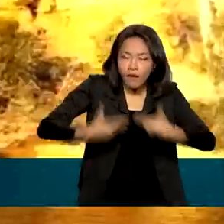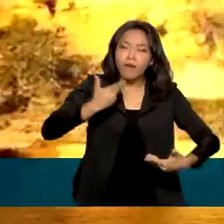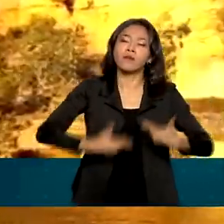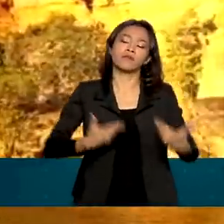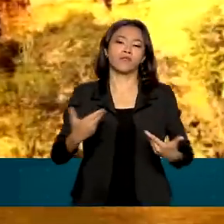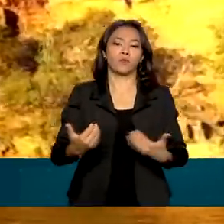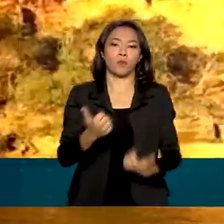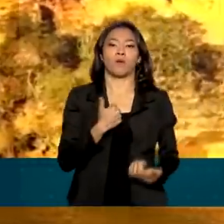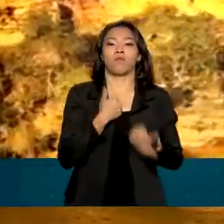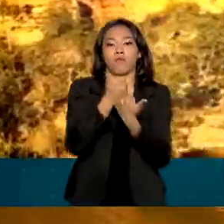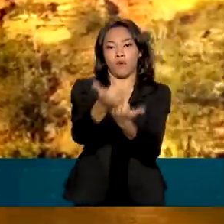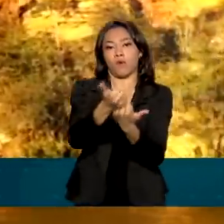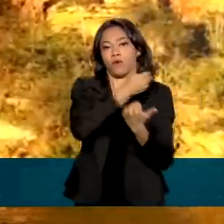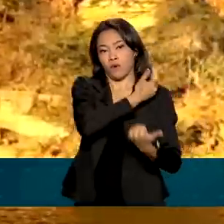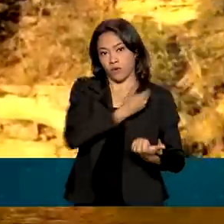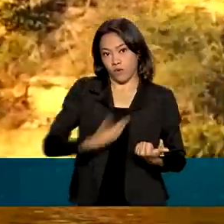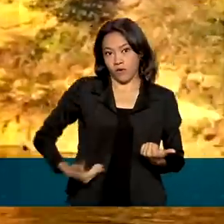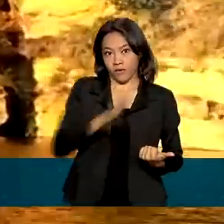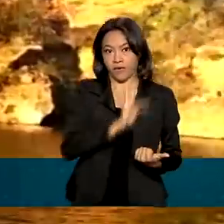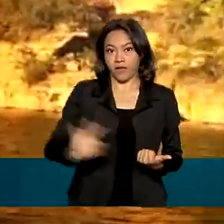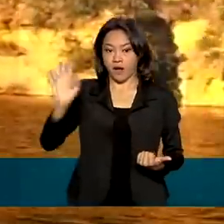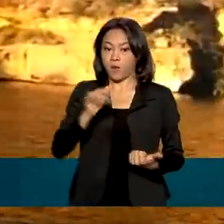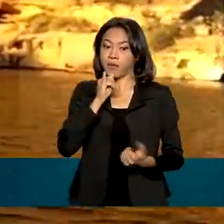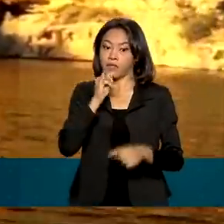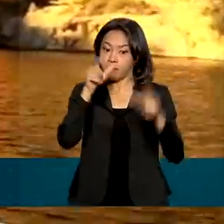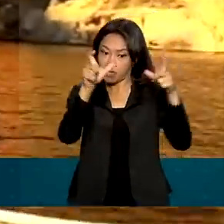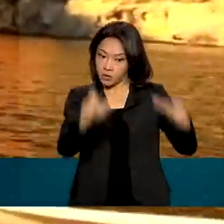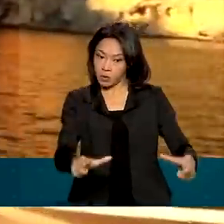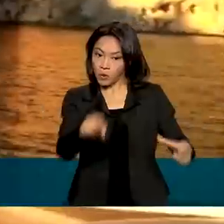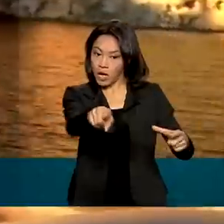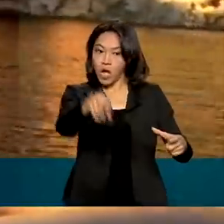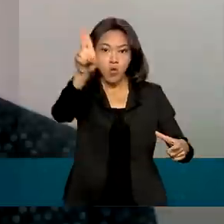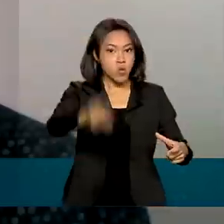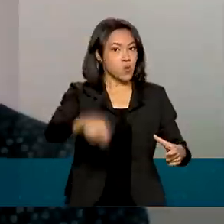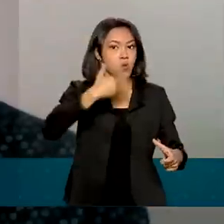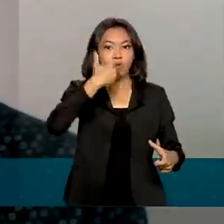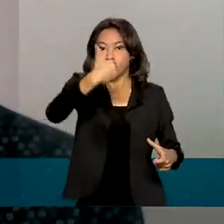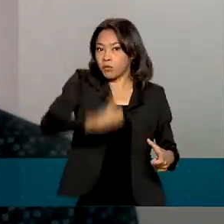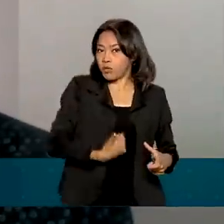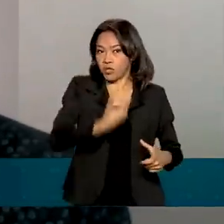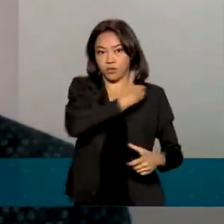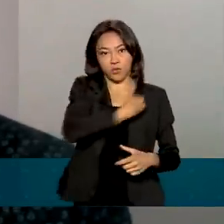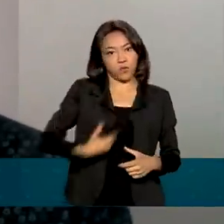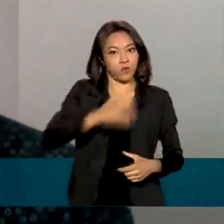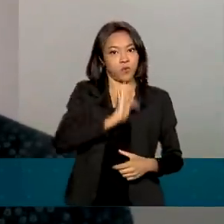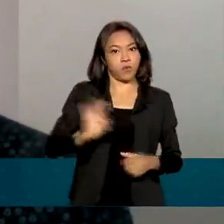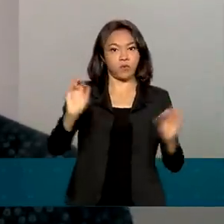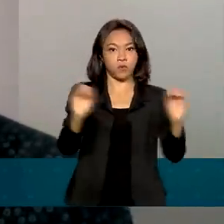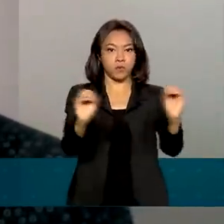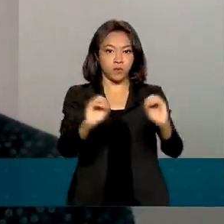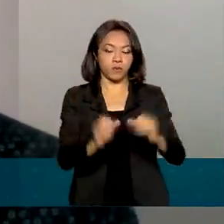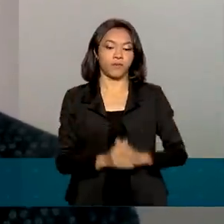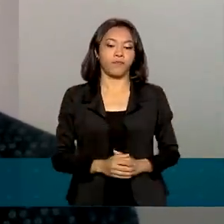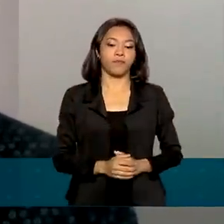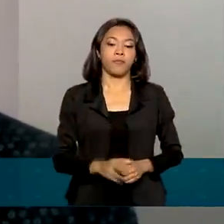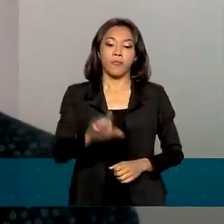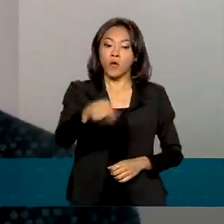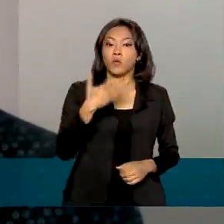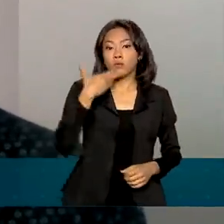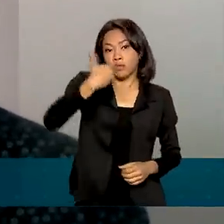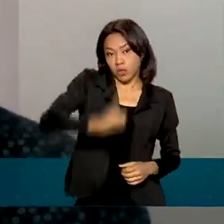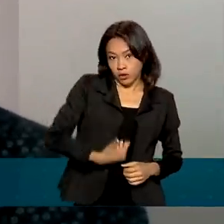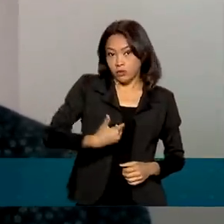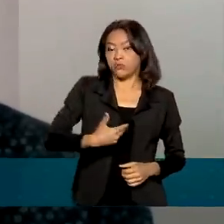risco. A Prefeitura de Capitólio, por exemplo, não havia pedido ajuda. É muito esporádico. Geralmente, os pedidos são para